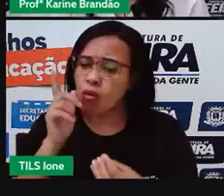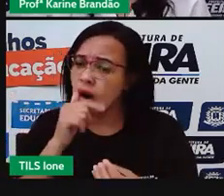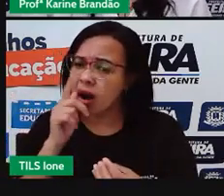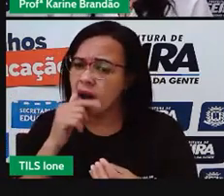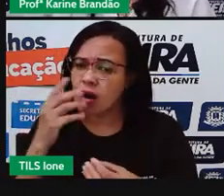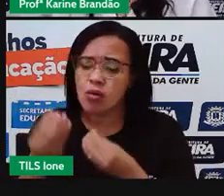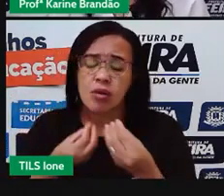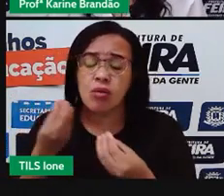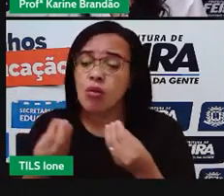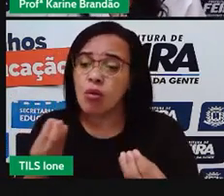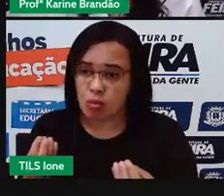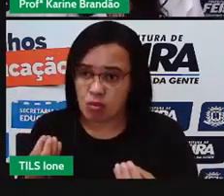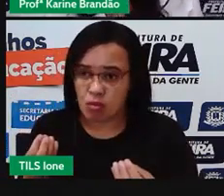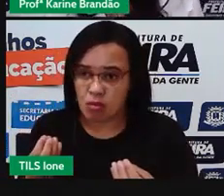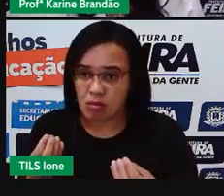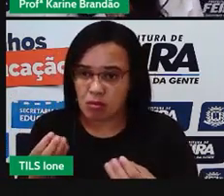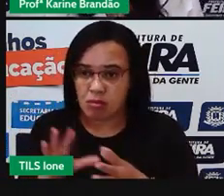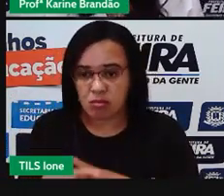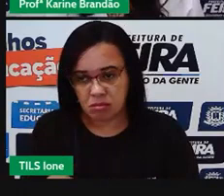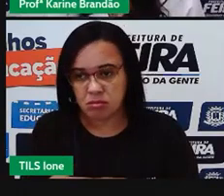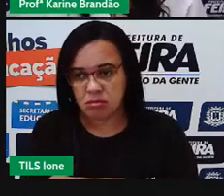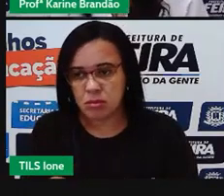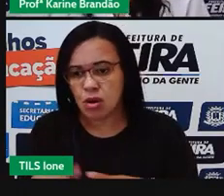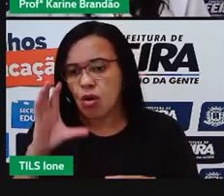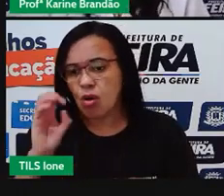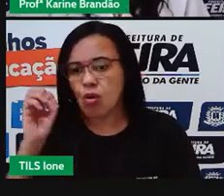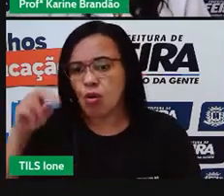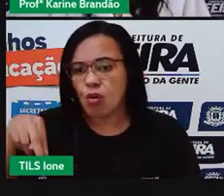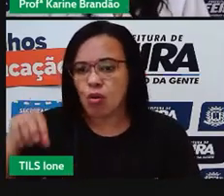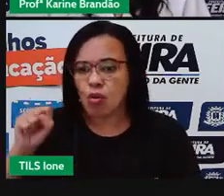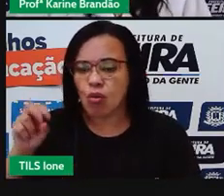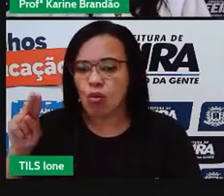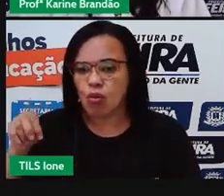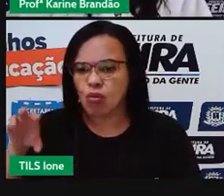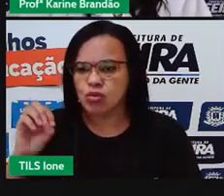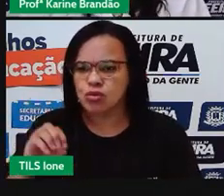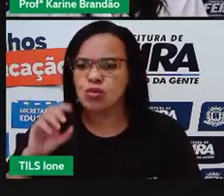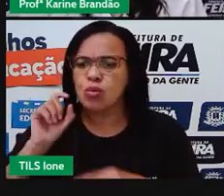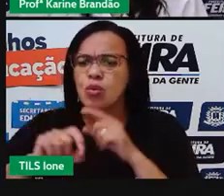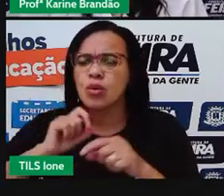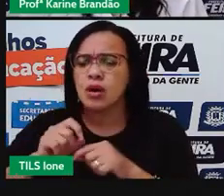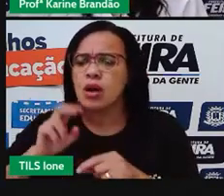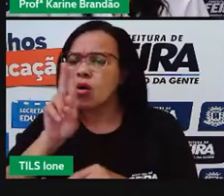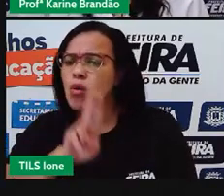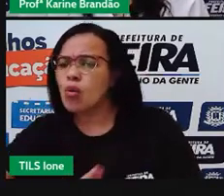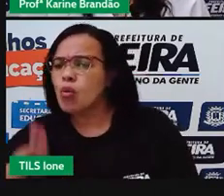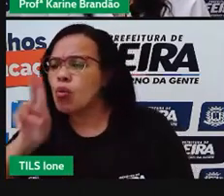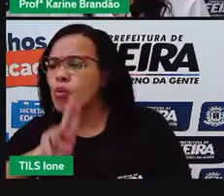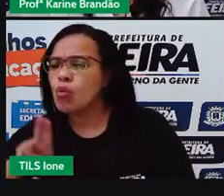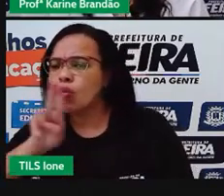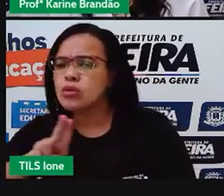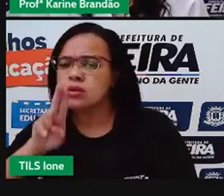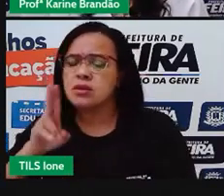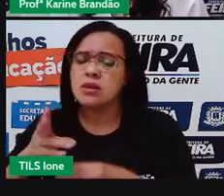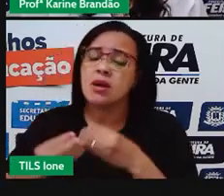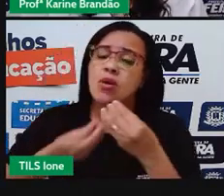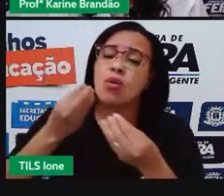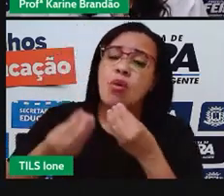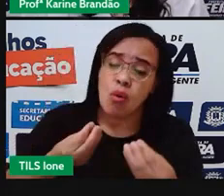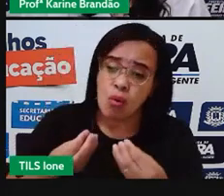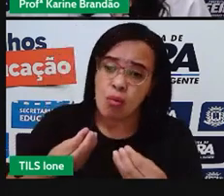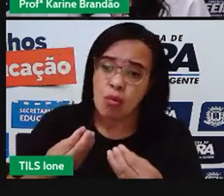O que é, então, consumir, né? Quando a gente pensa em consumo, consumir é o que a gente